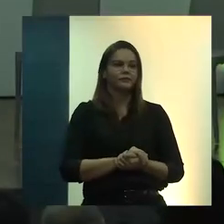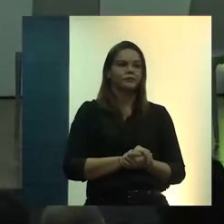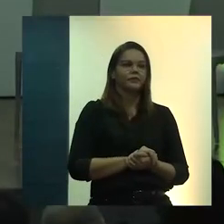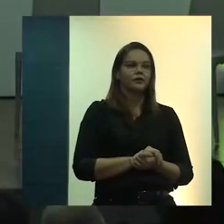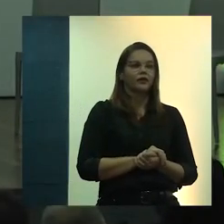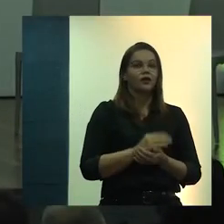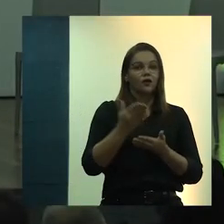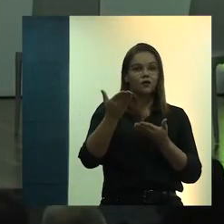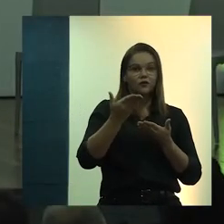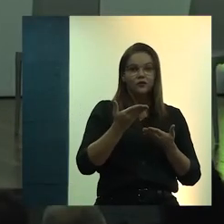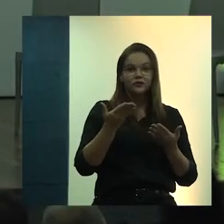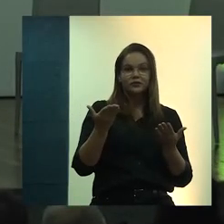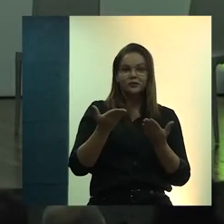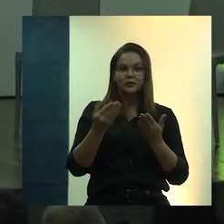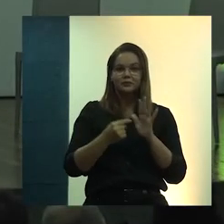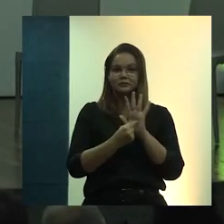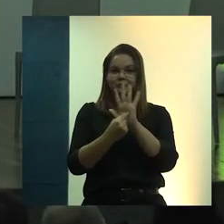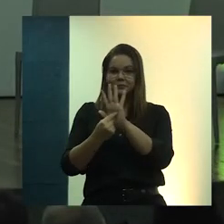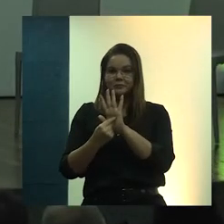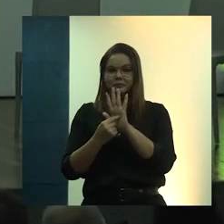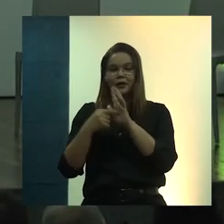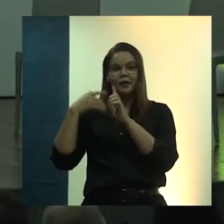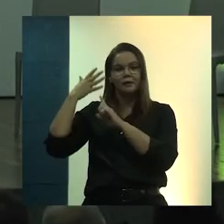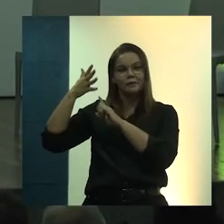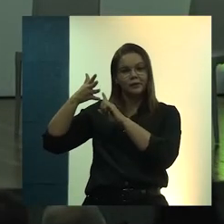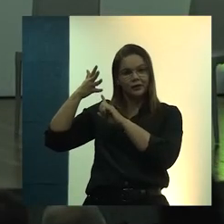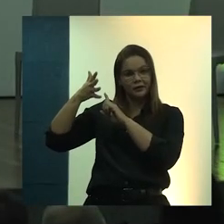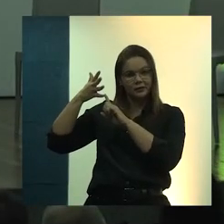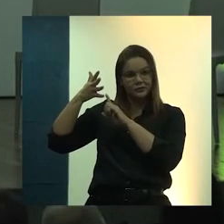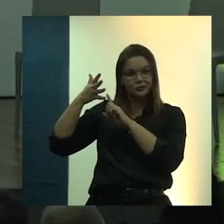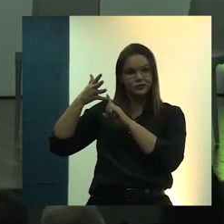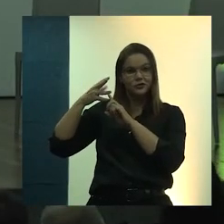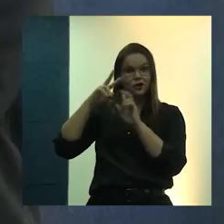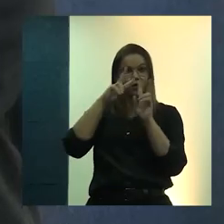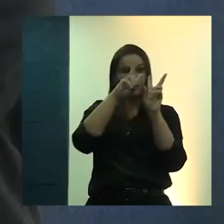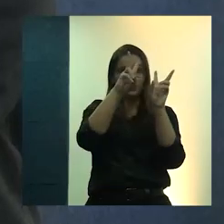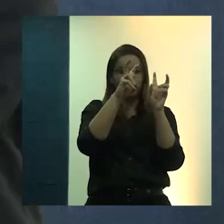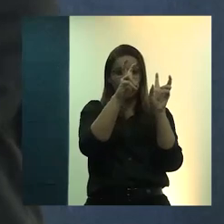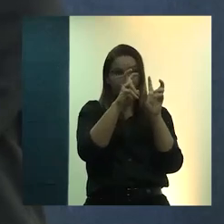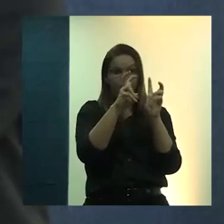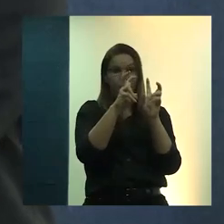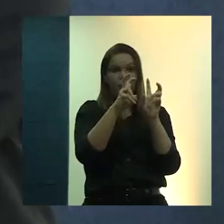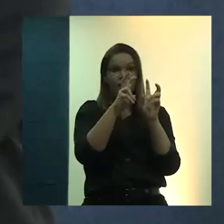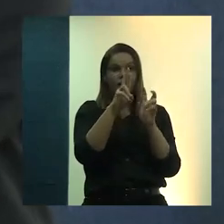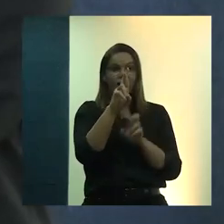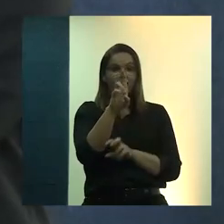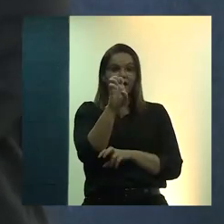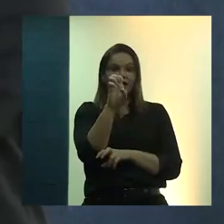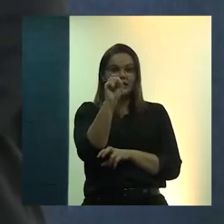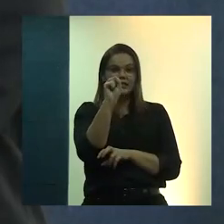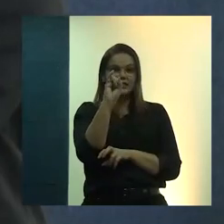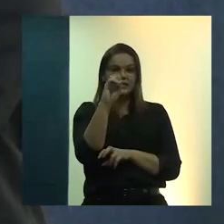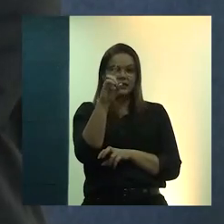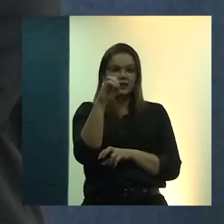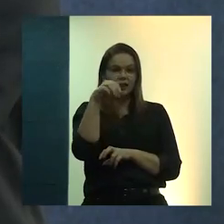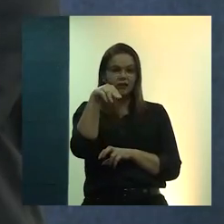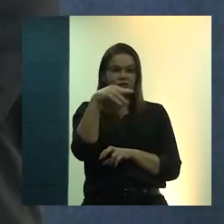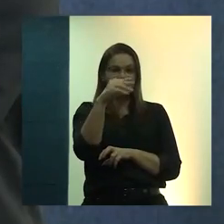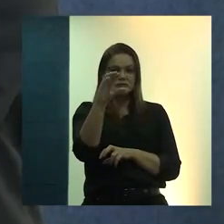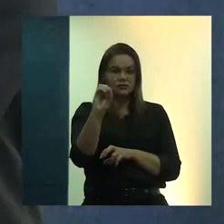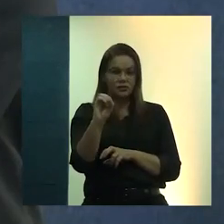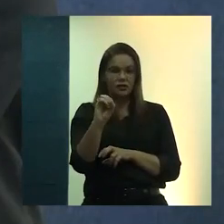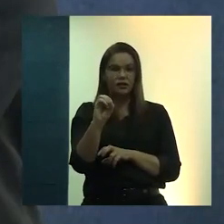Convido agora para apresentar a próxima palestra que tem como tema Residência ao, mas é,